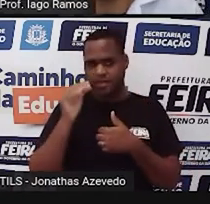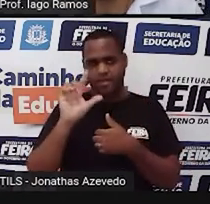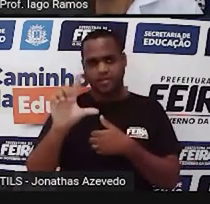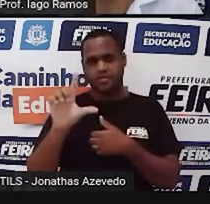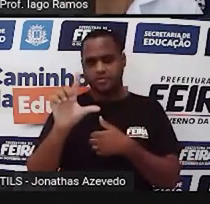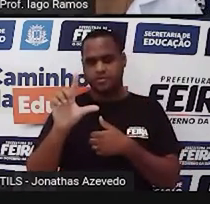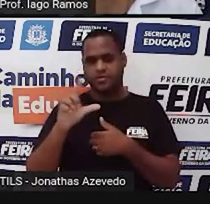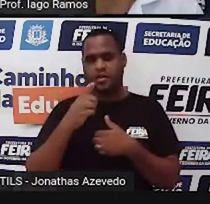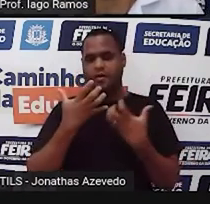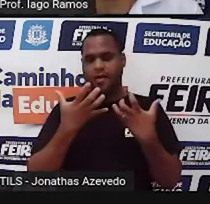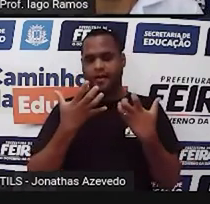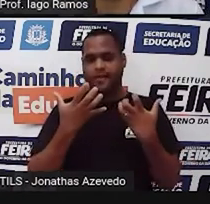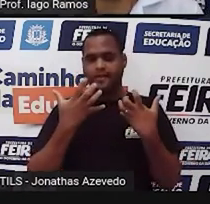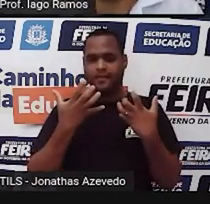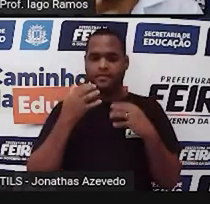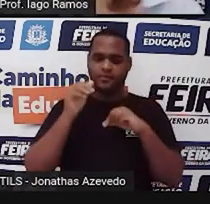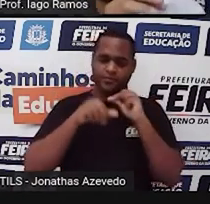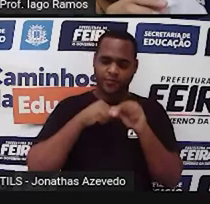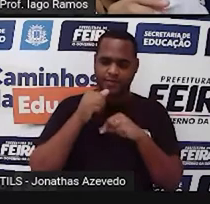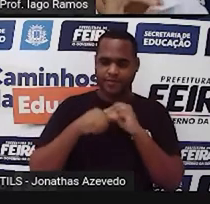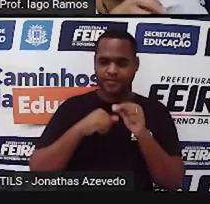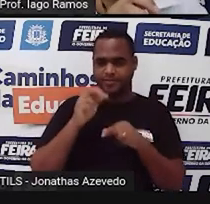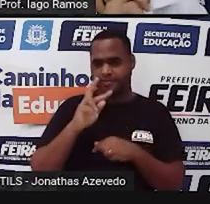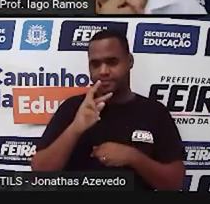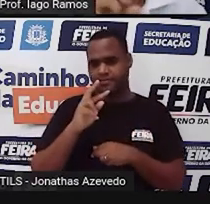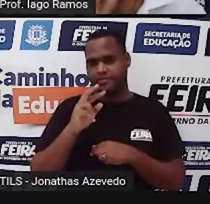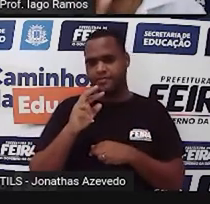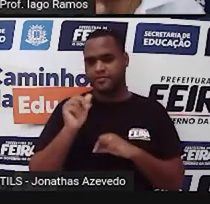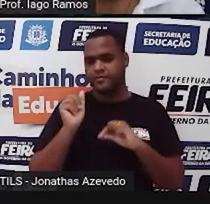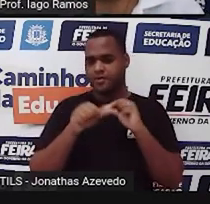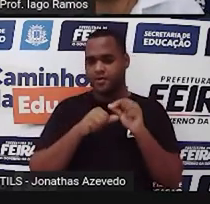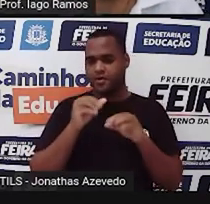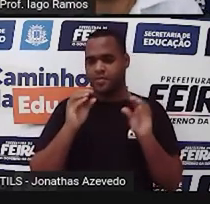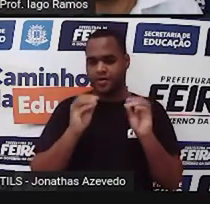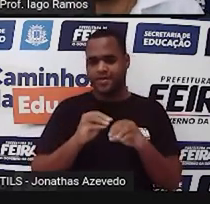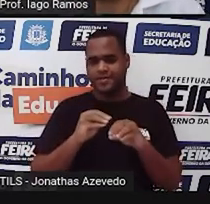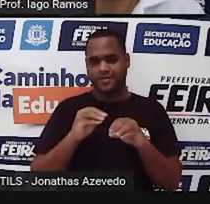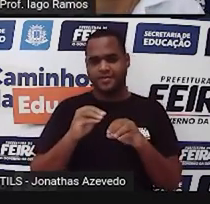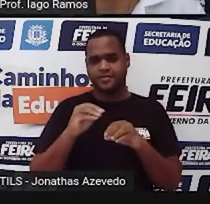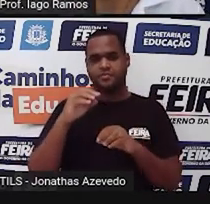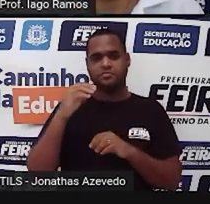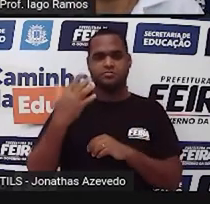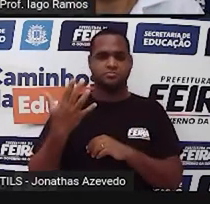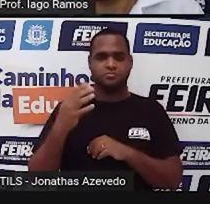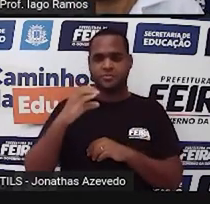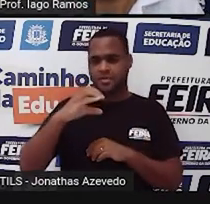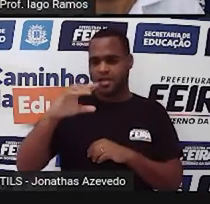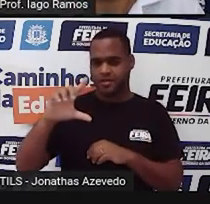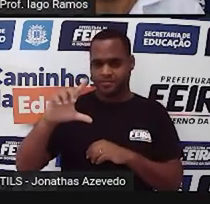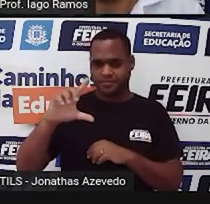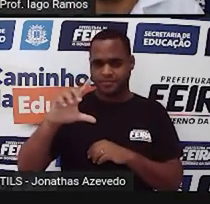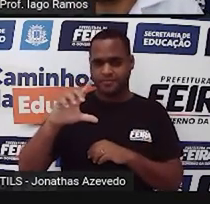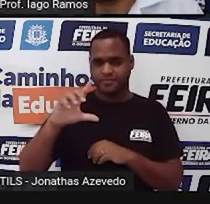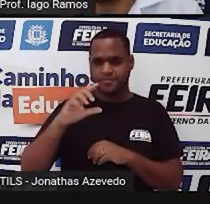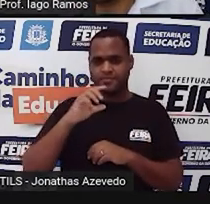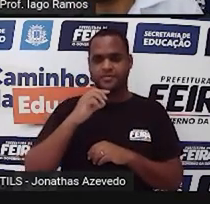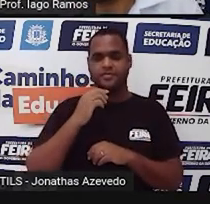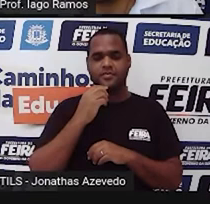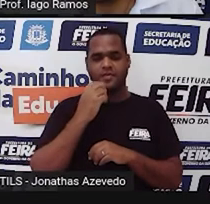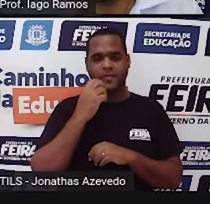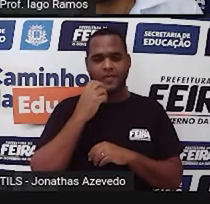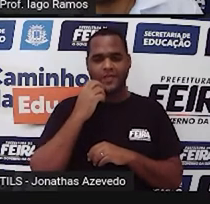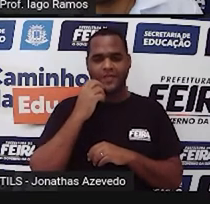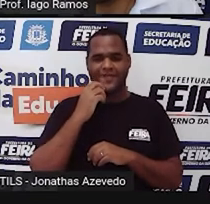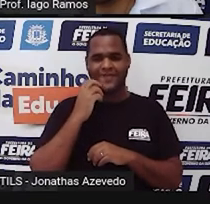e quero essa coisa que está em litro, eu quero colocar em centilitro, CL. Então, aqui, eu vou até